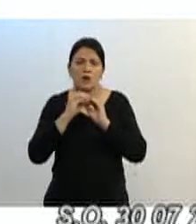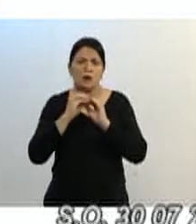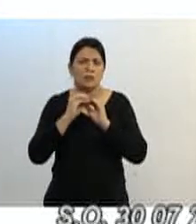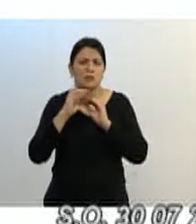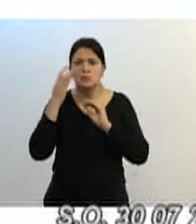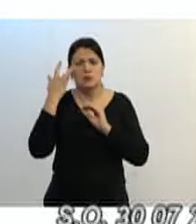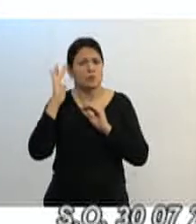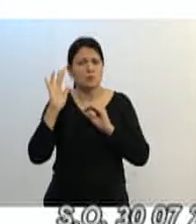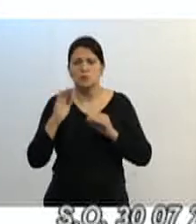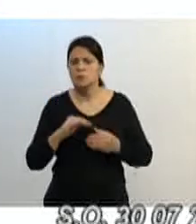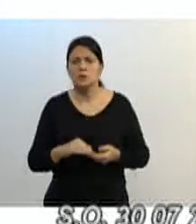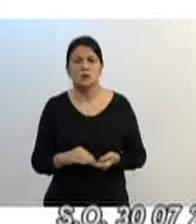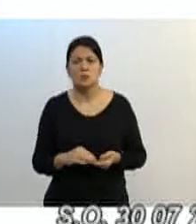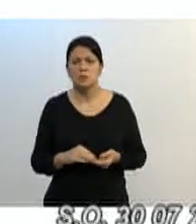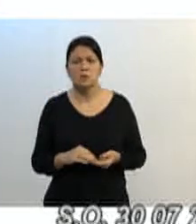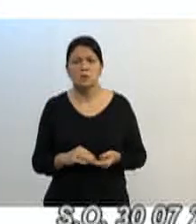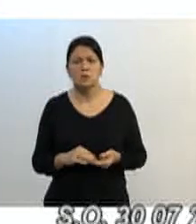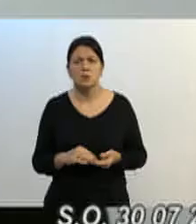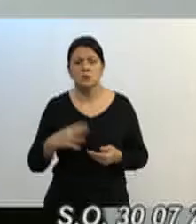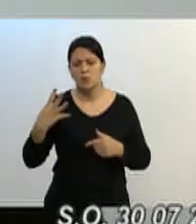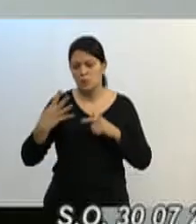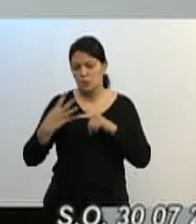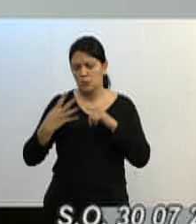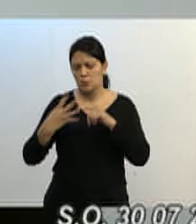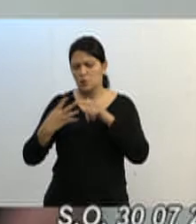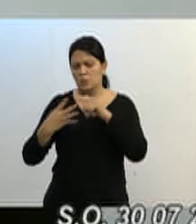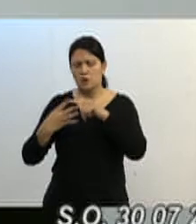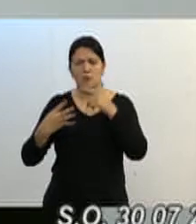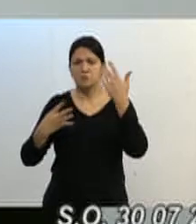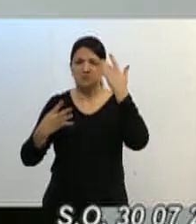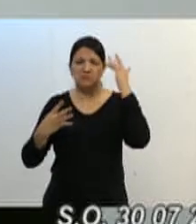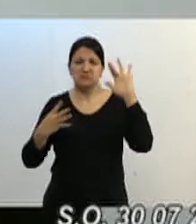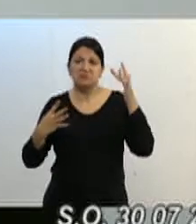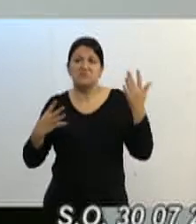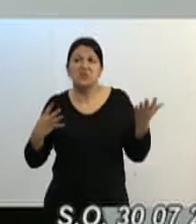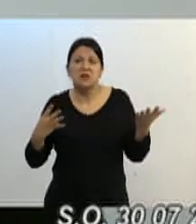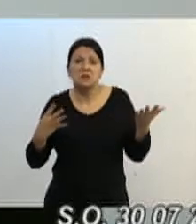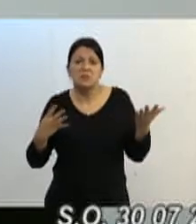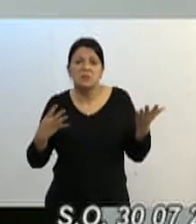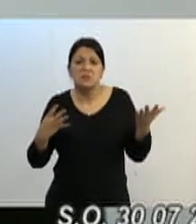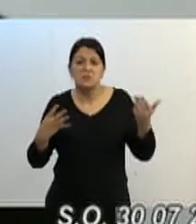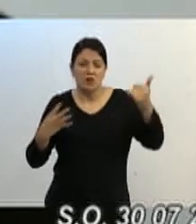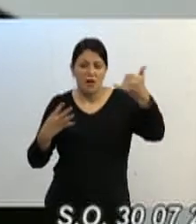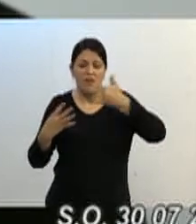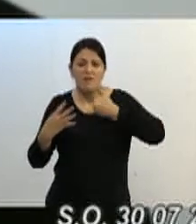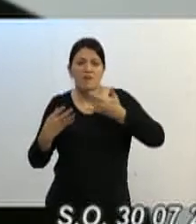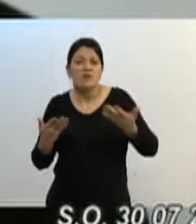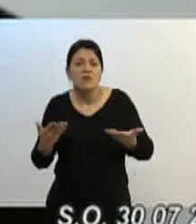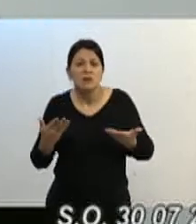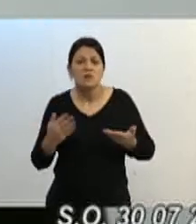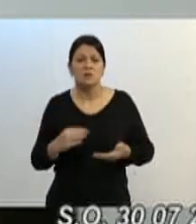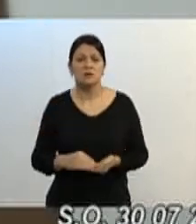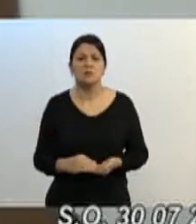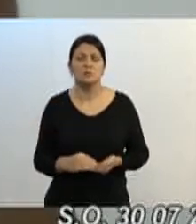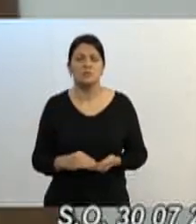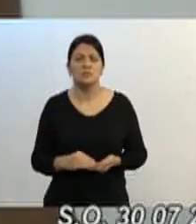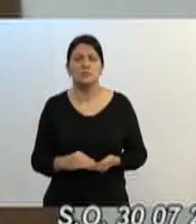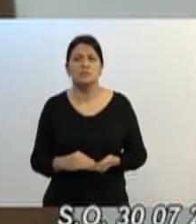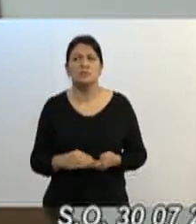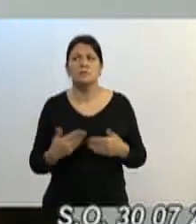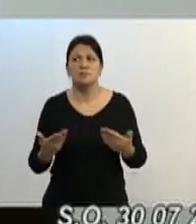alguns, os quatro excluídos, geralmente, fico sabendo sobre a internet, Facebook, blogs, onde é que vão ser feitas as obras,